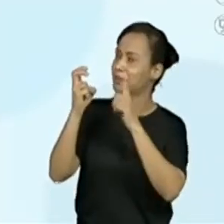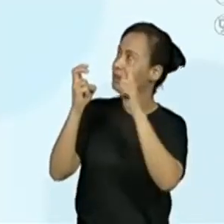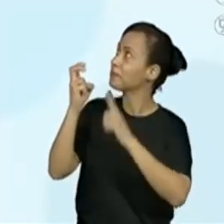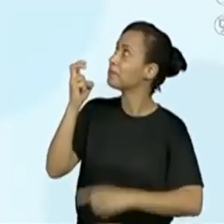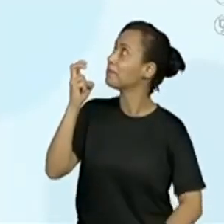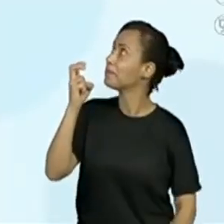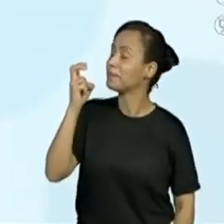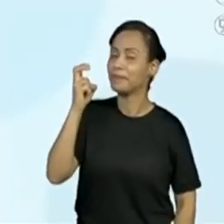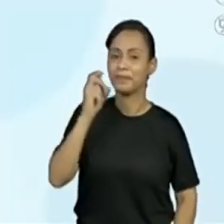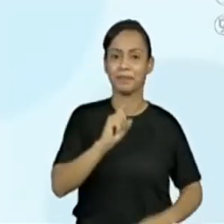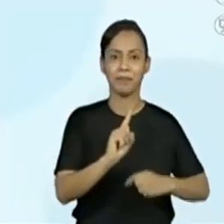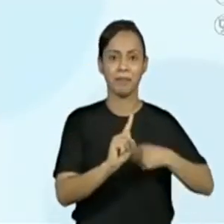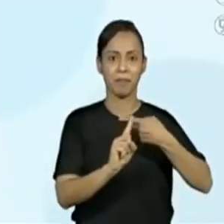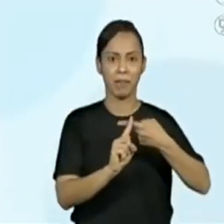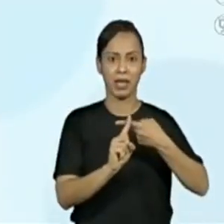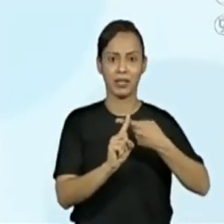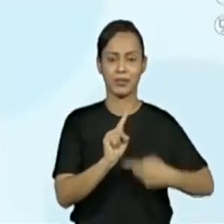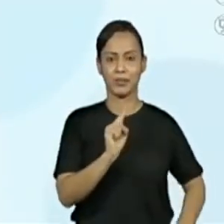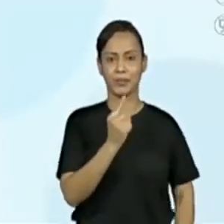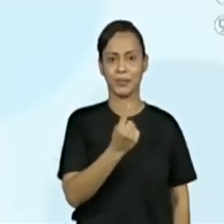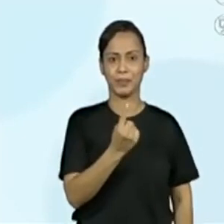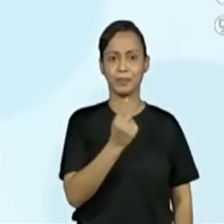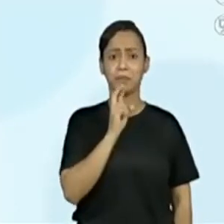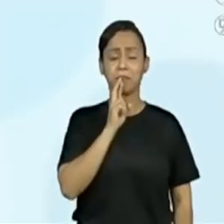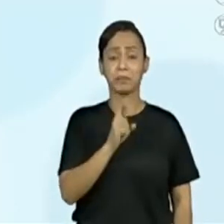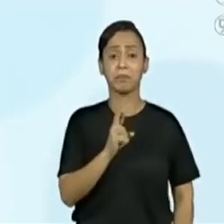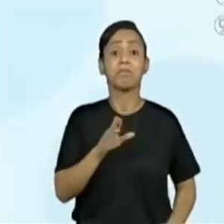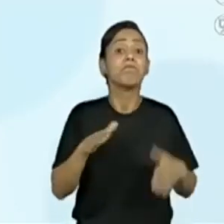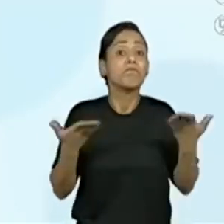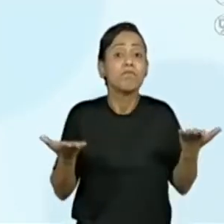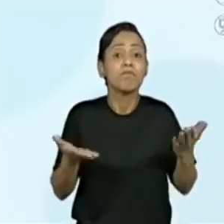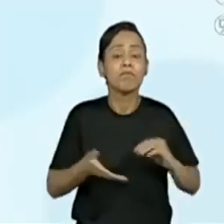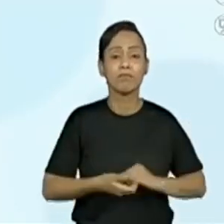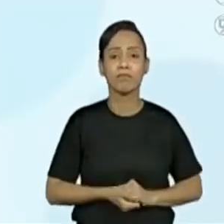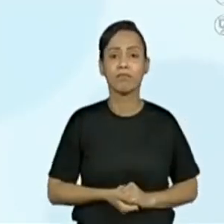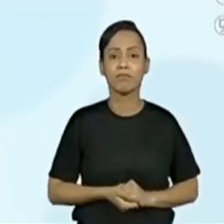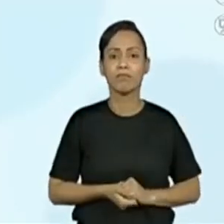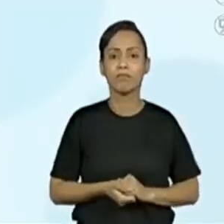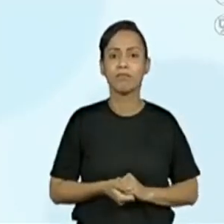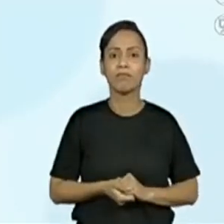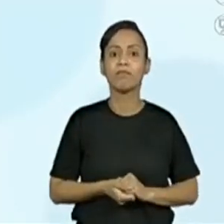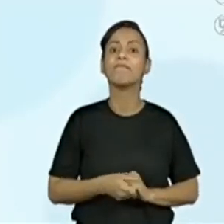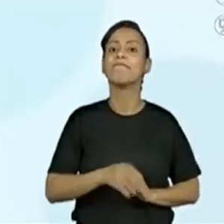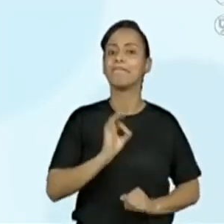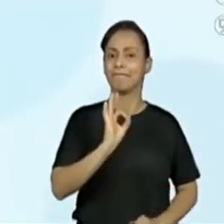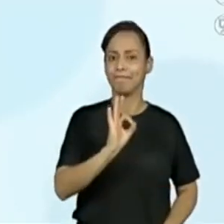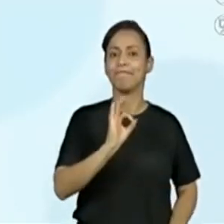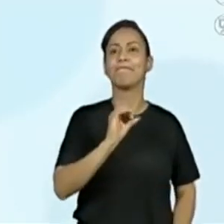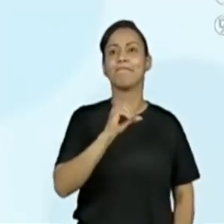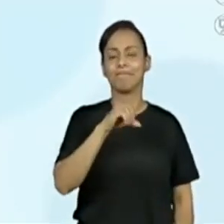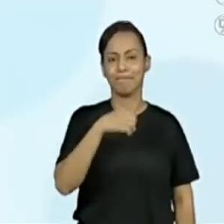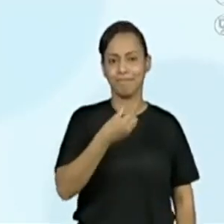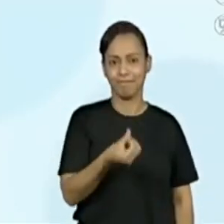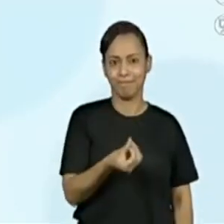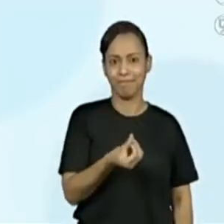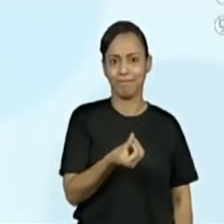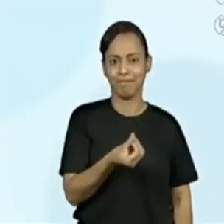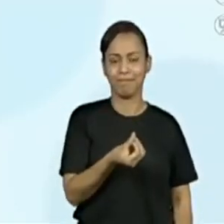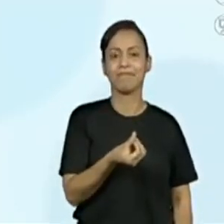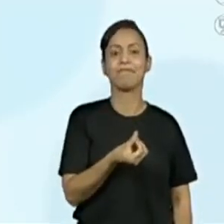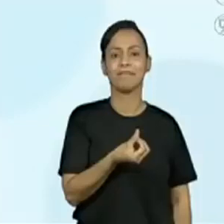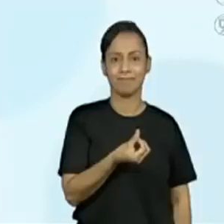1. Em qual número nós chegaremos, então? Chegaremos ao número? Olha, o Arthur ali